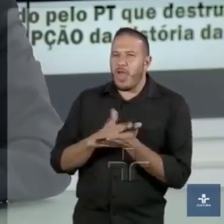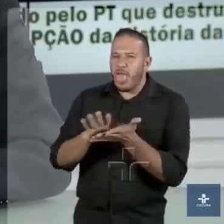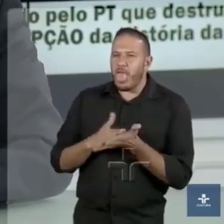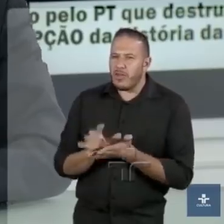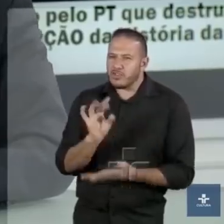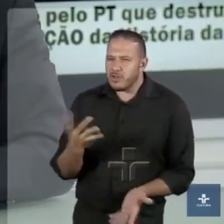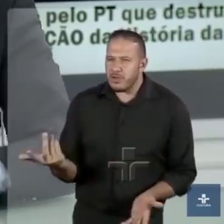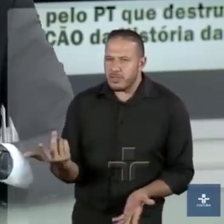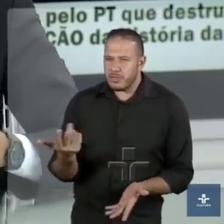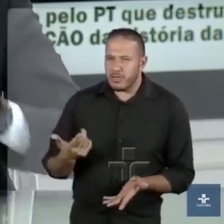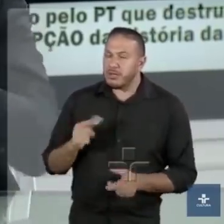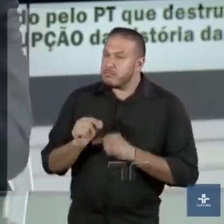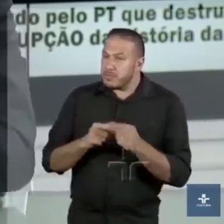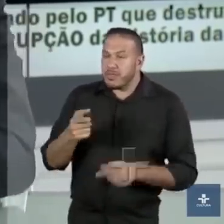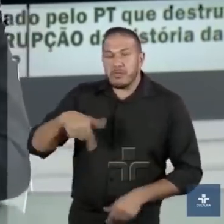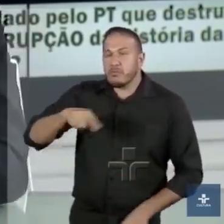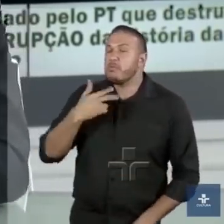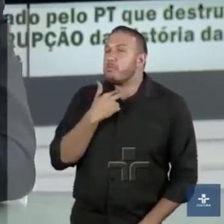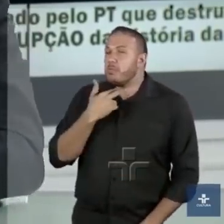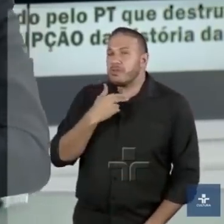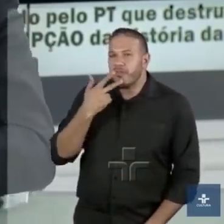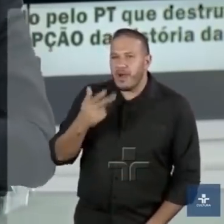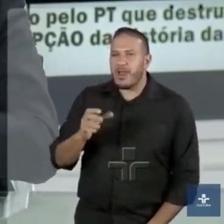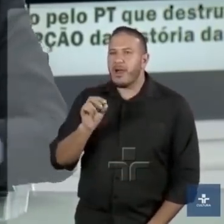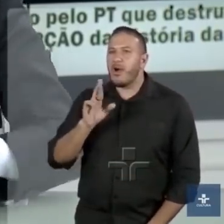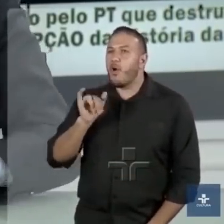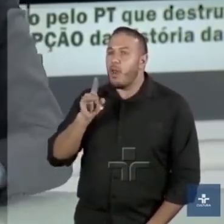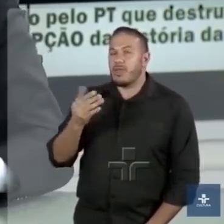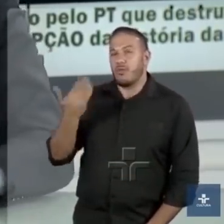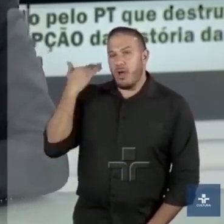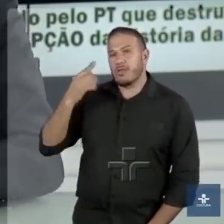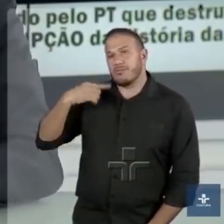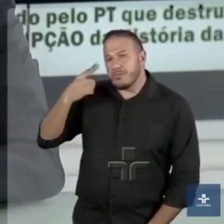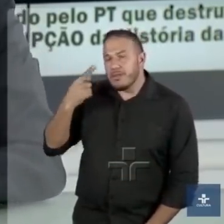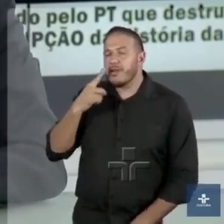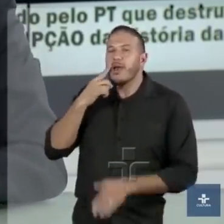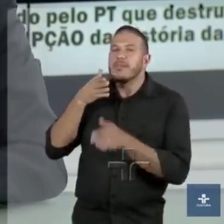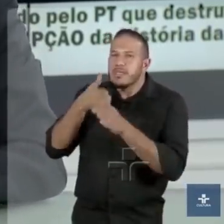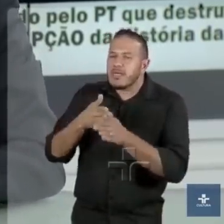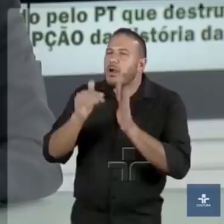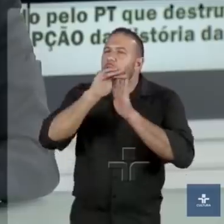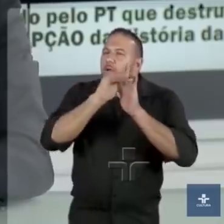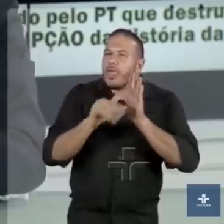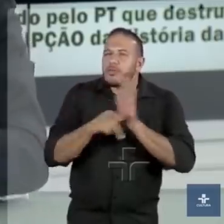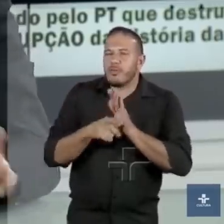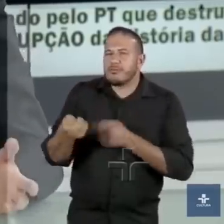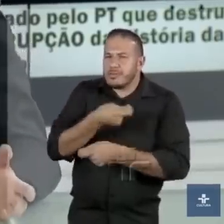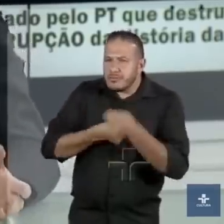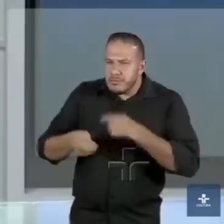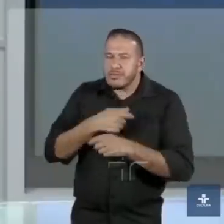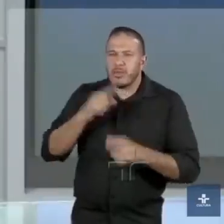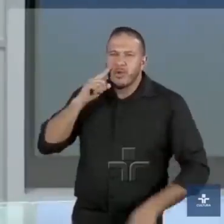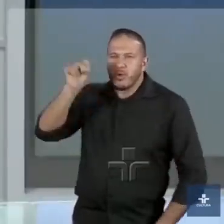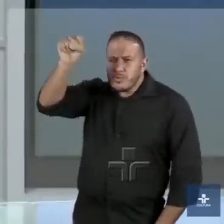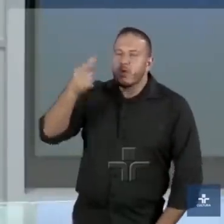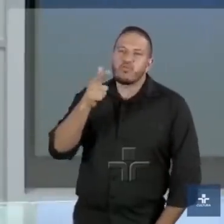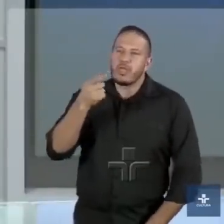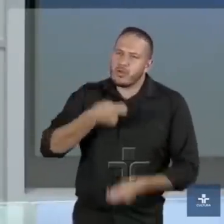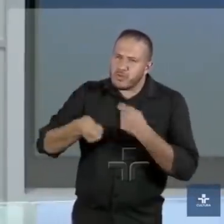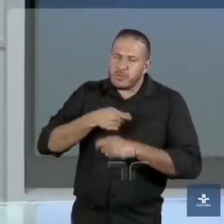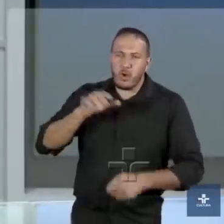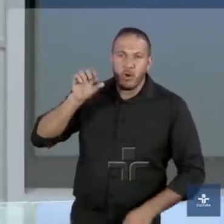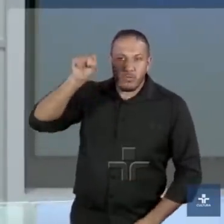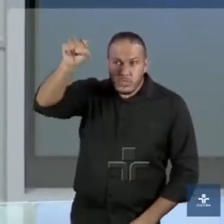economistas liberais. Eu nem posso dizer que o deputado Orlando seguiu o manual dos economistas comunistas, porque não existe economista comunista. Ou você é